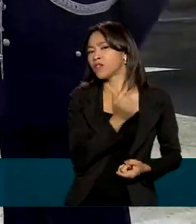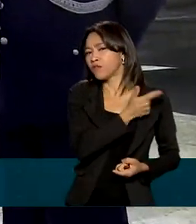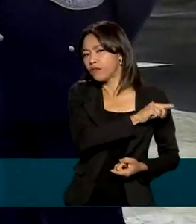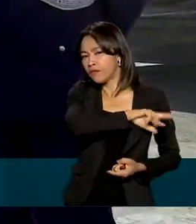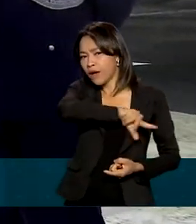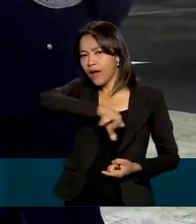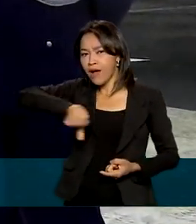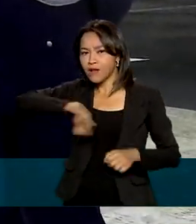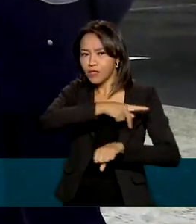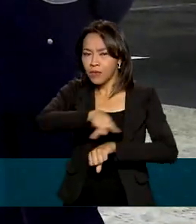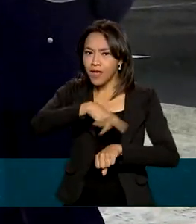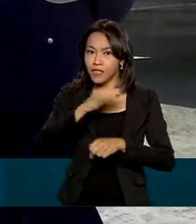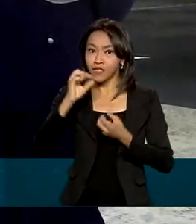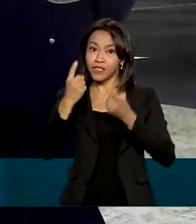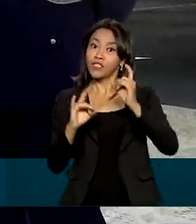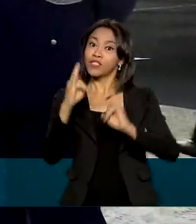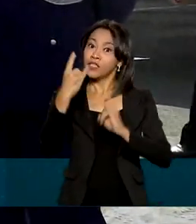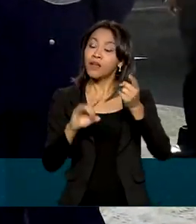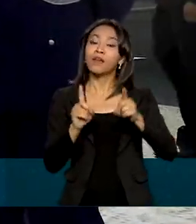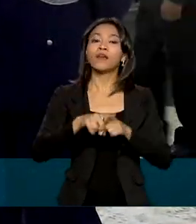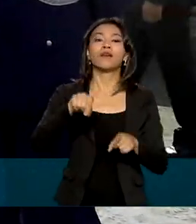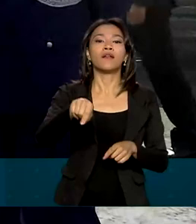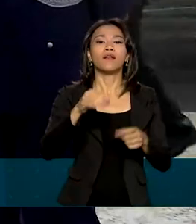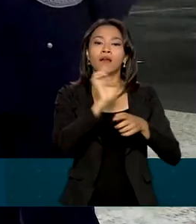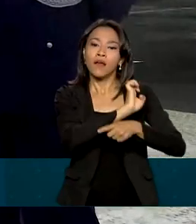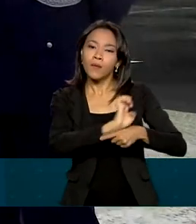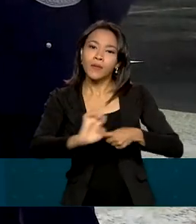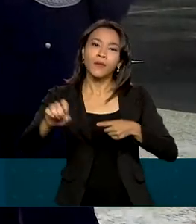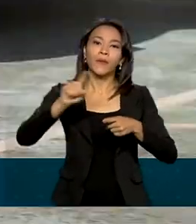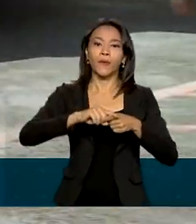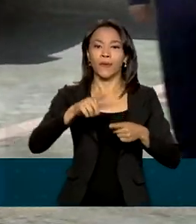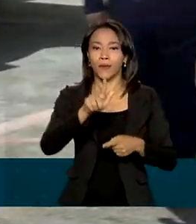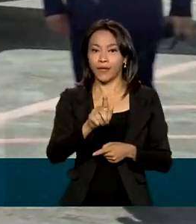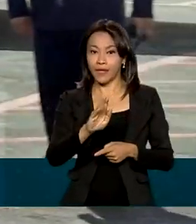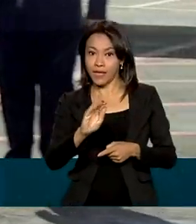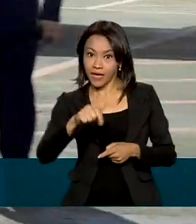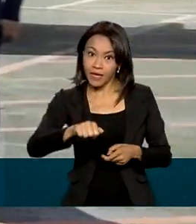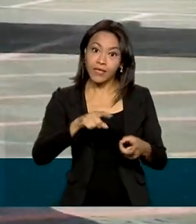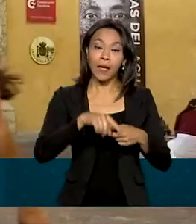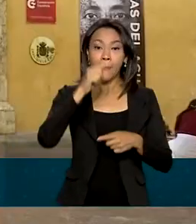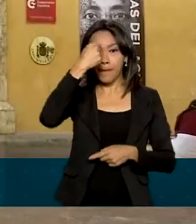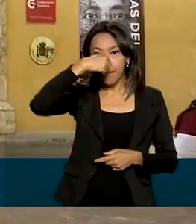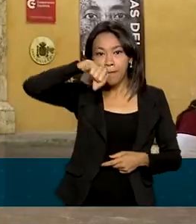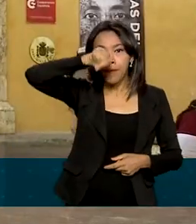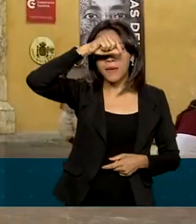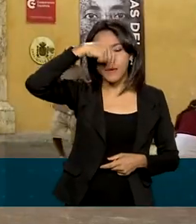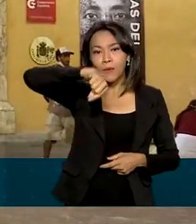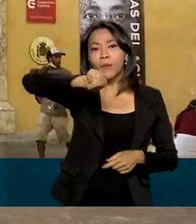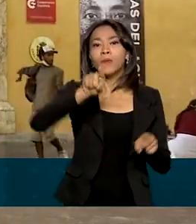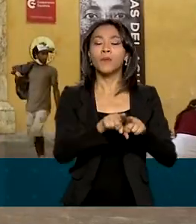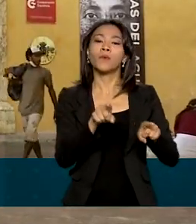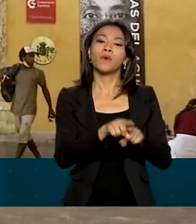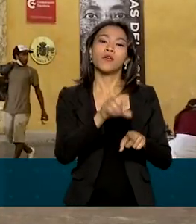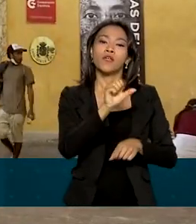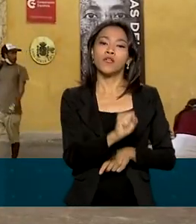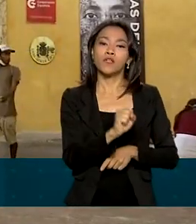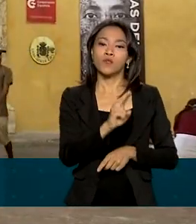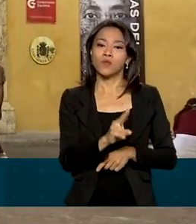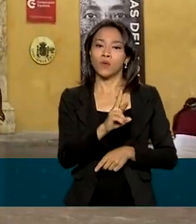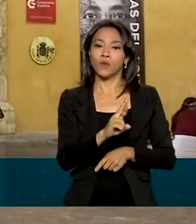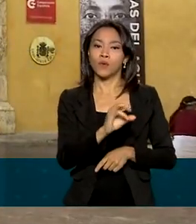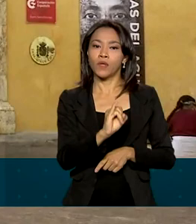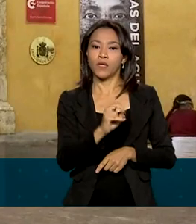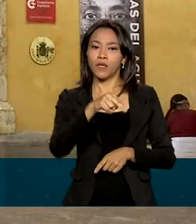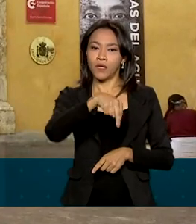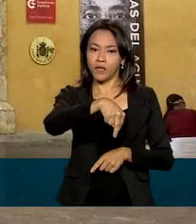Sul, como Chile, Equador, Guiana, Paraguai, Peru e Suriname. O vice-presidente Hamilton Mourão conversou com